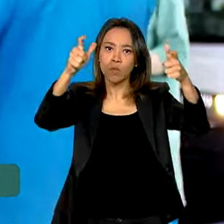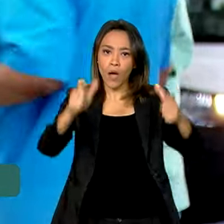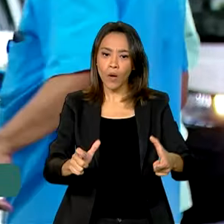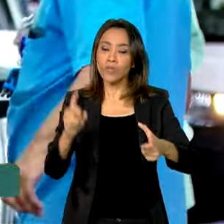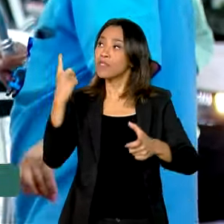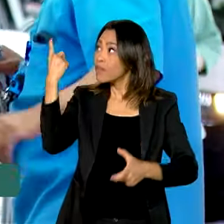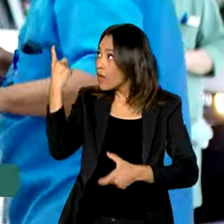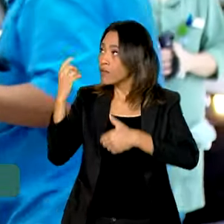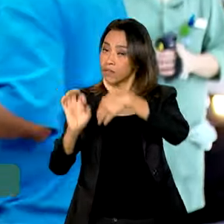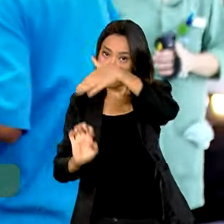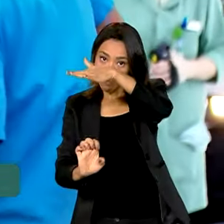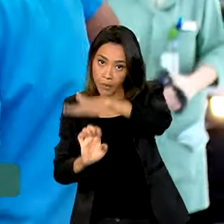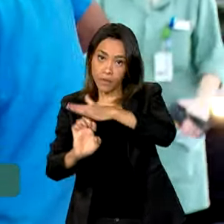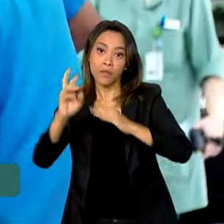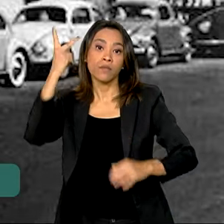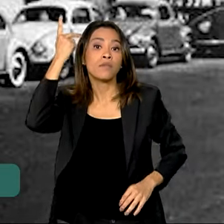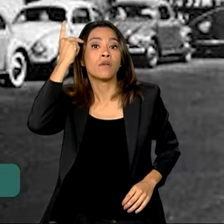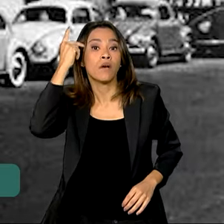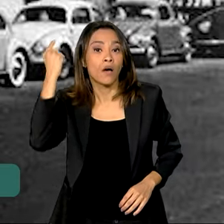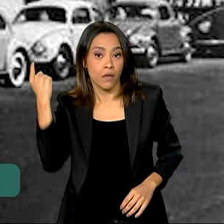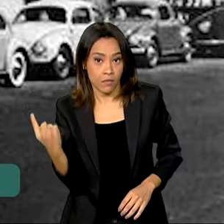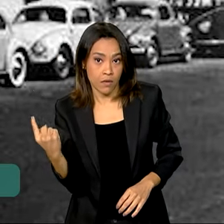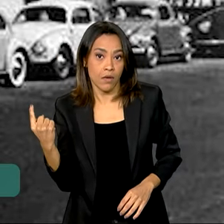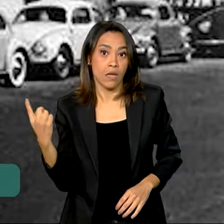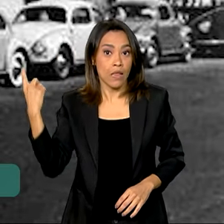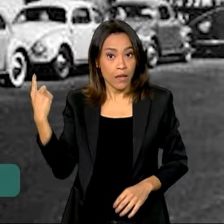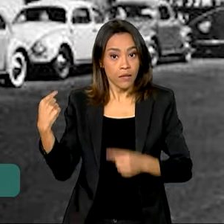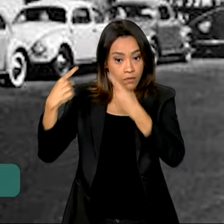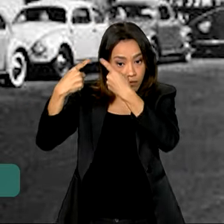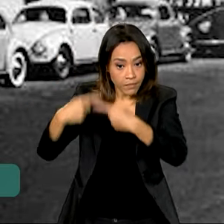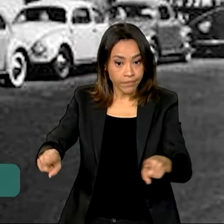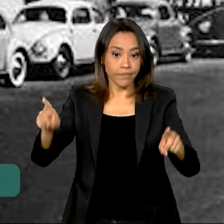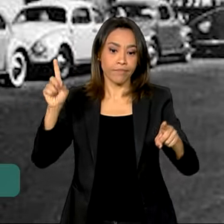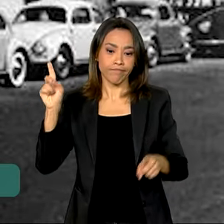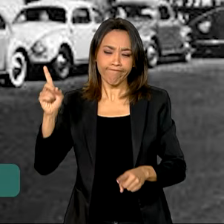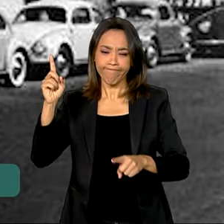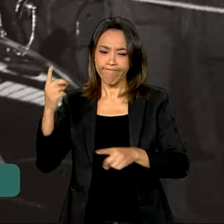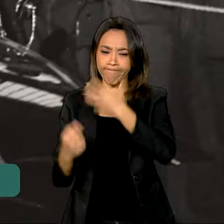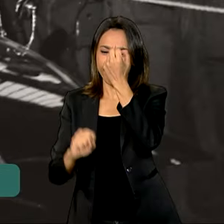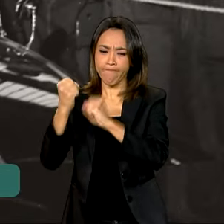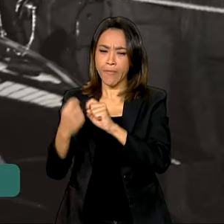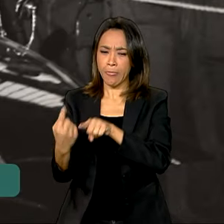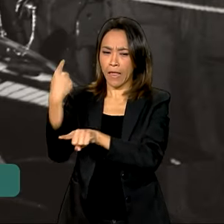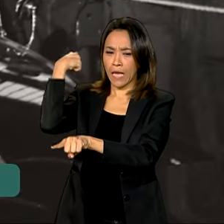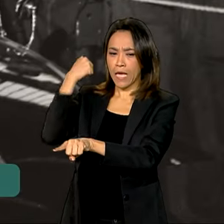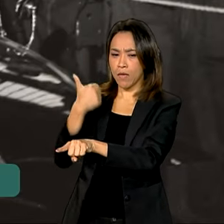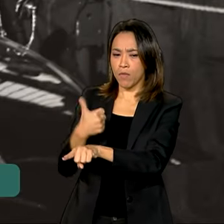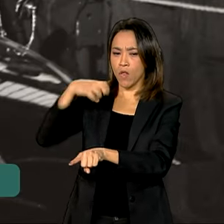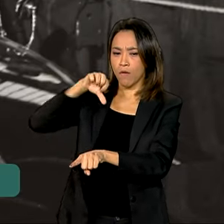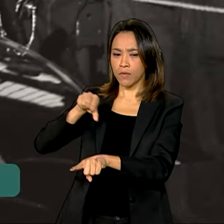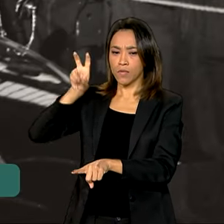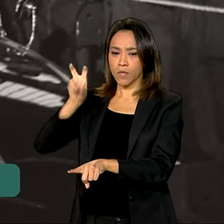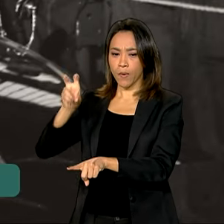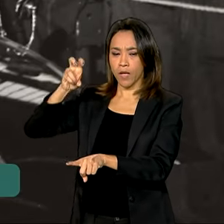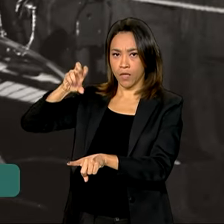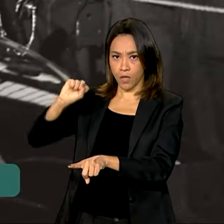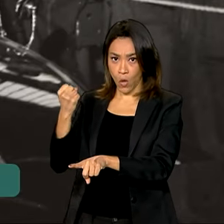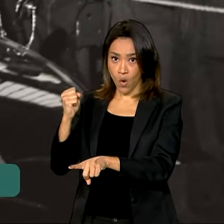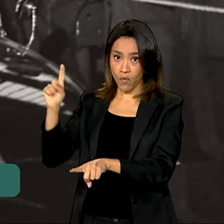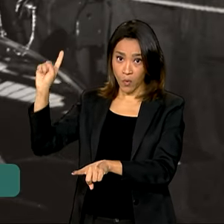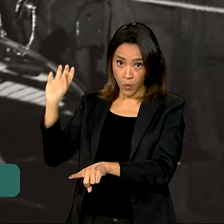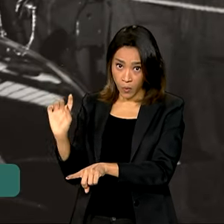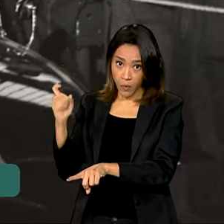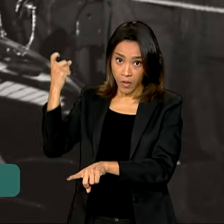Volks de São Bernardo do Campo, em São Paulo. Na inauguração da fábrica, em 1959, o então presidente da